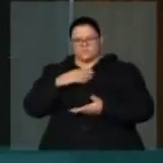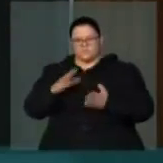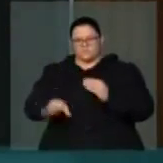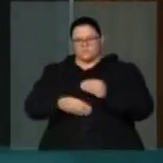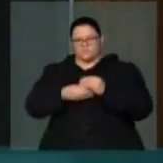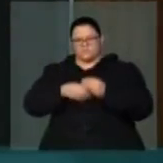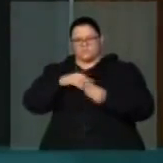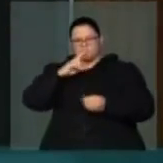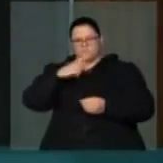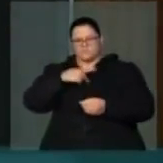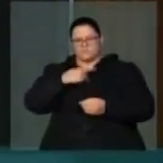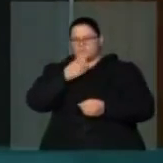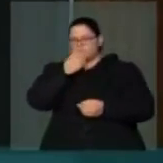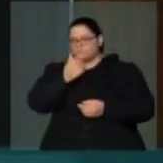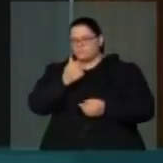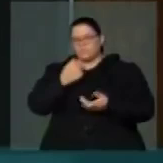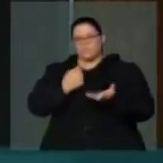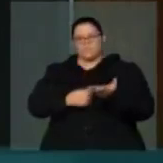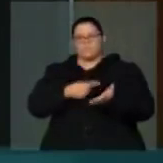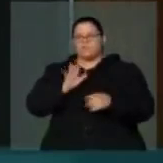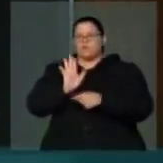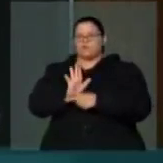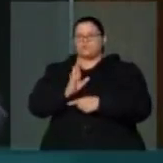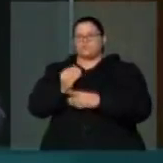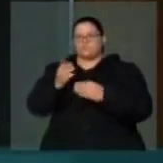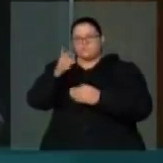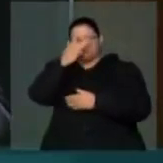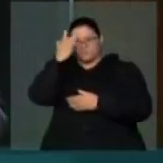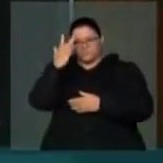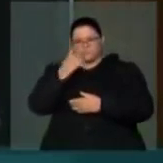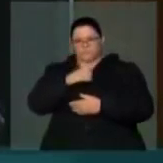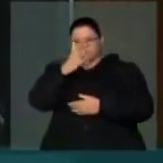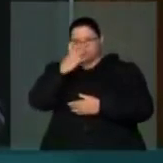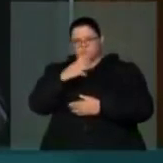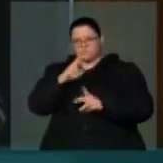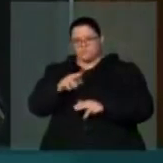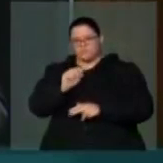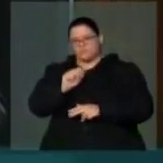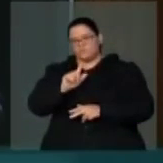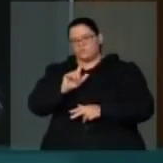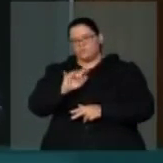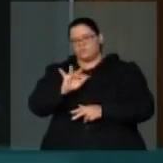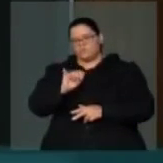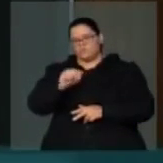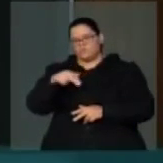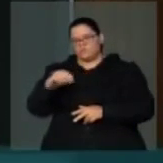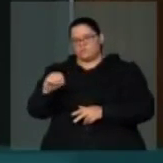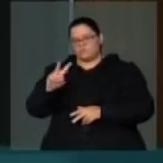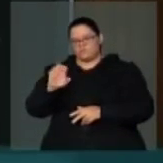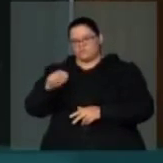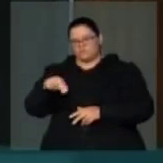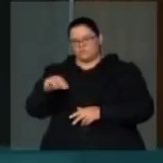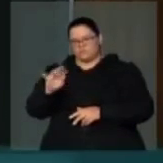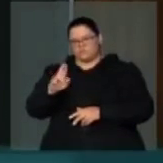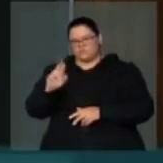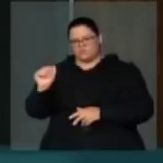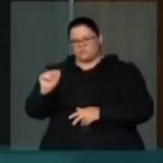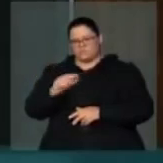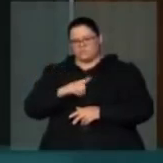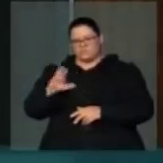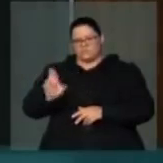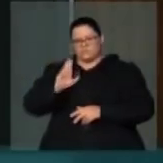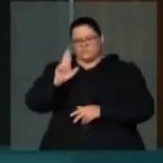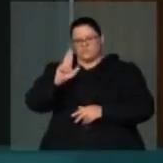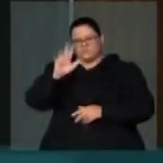bem aplicadas. E isso faz com que instituições tão seras como a Altino Ventura possam ser referência a nível nacional